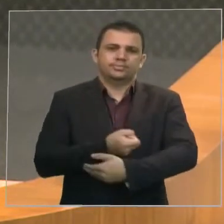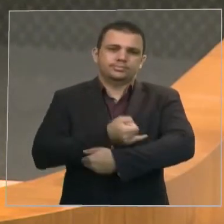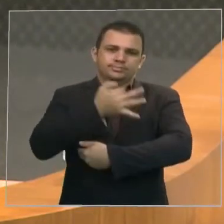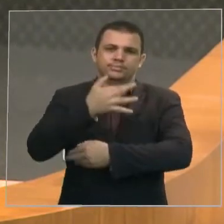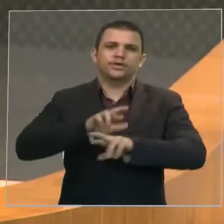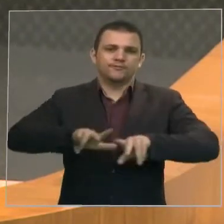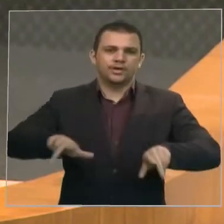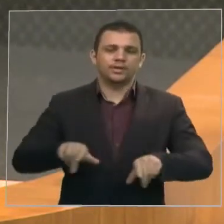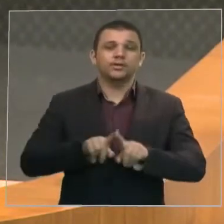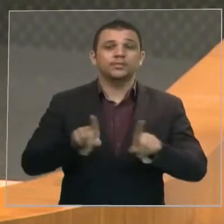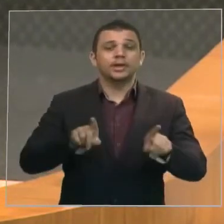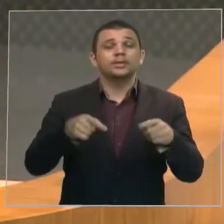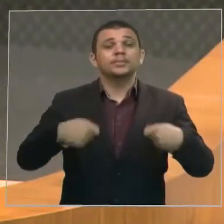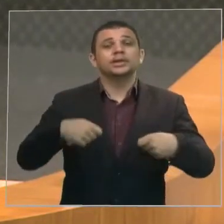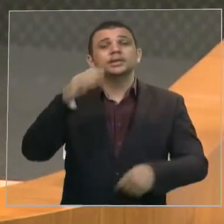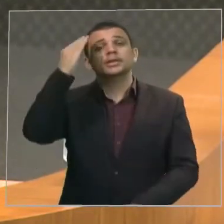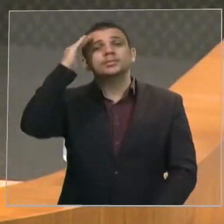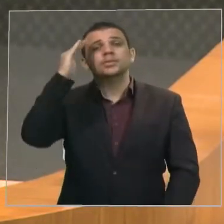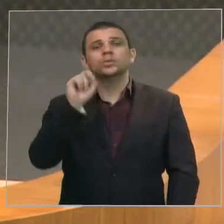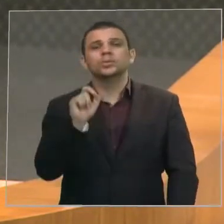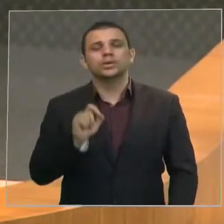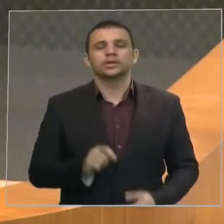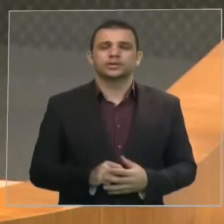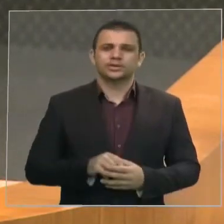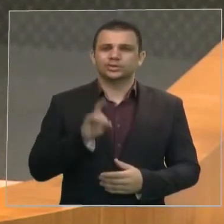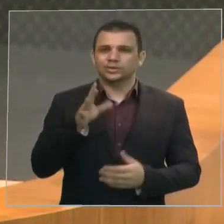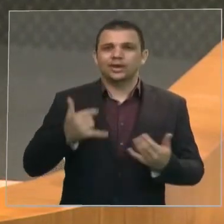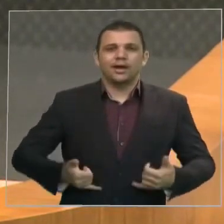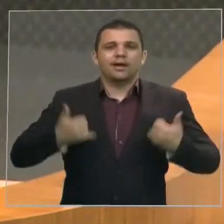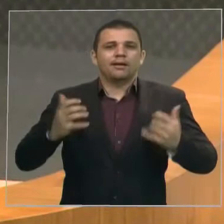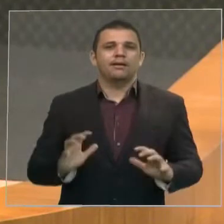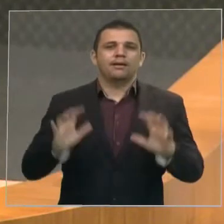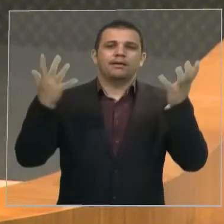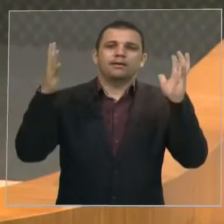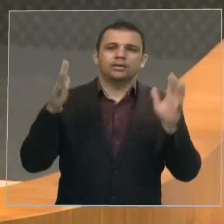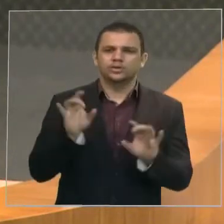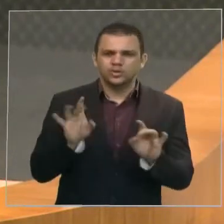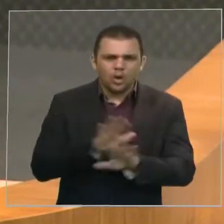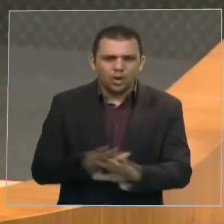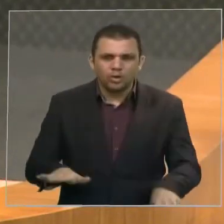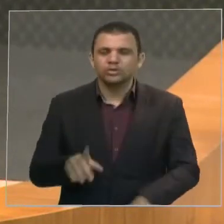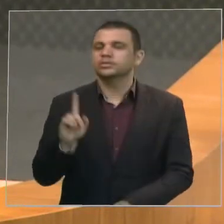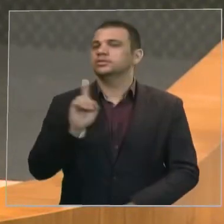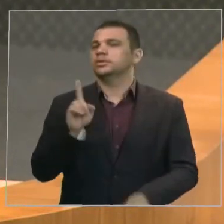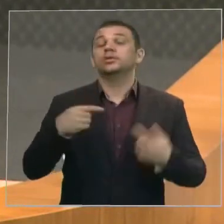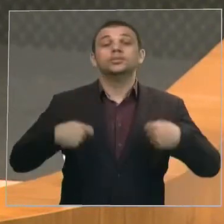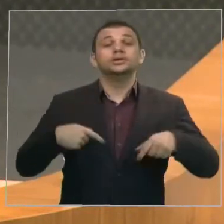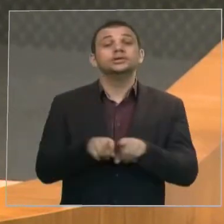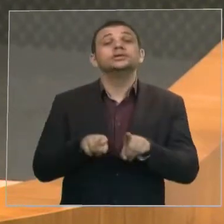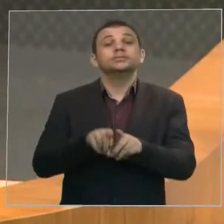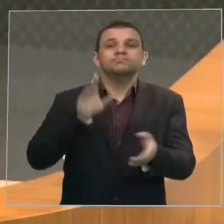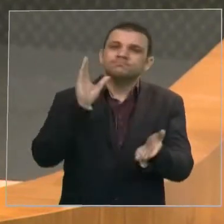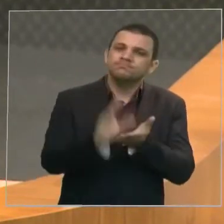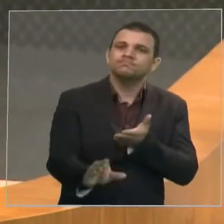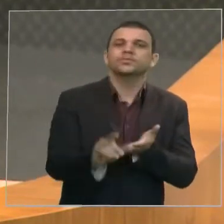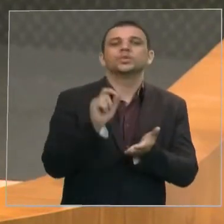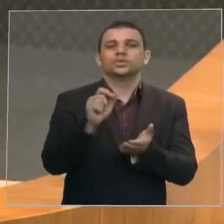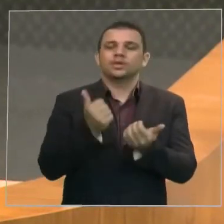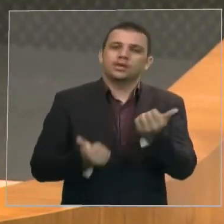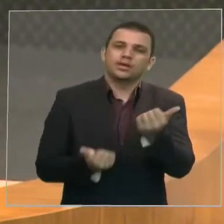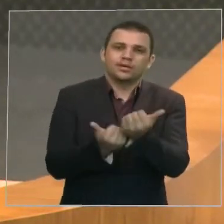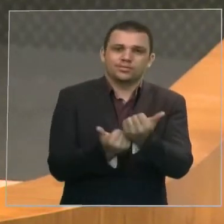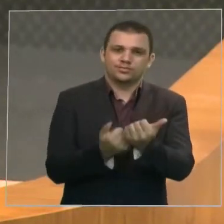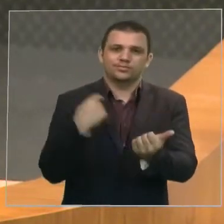refletir que não basta comemorar, nós temos que ter investimentos, apoiar, enquanto governo,